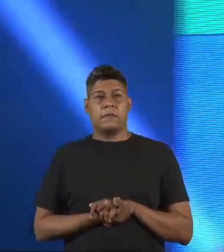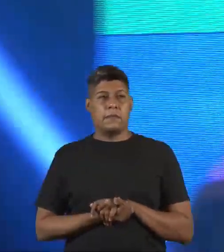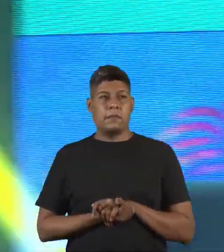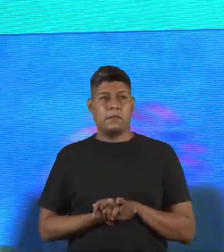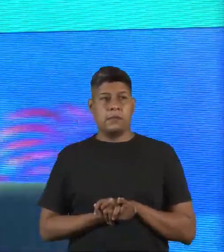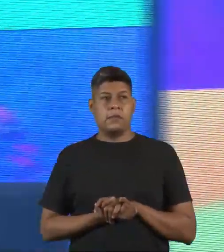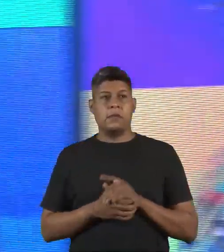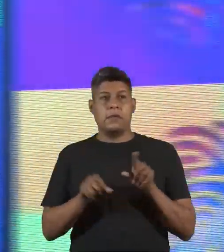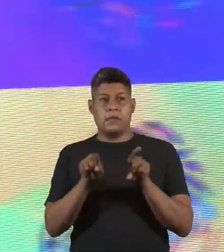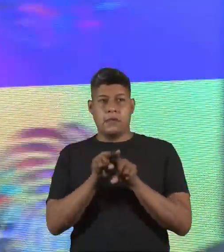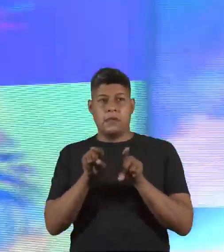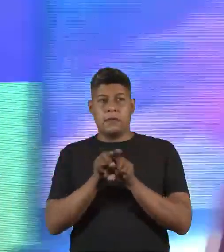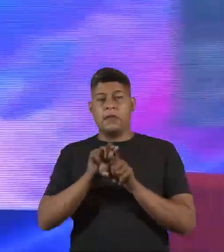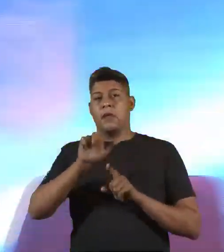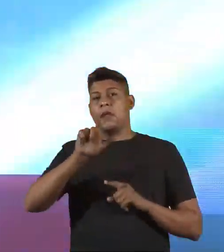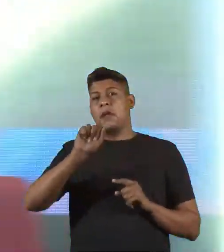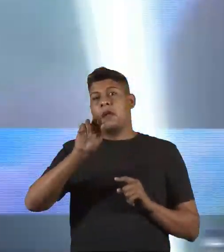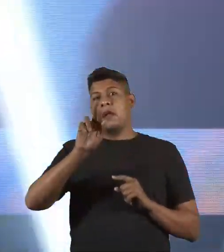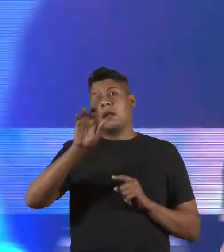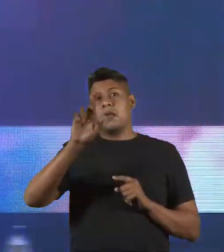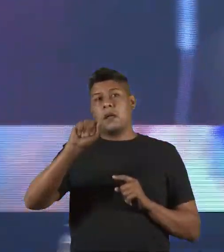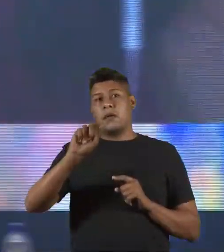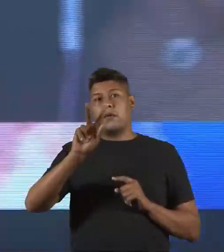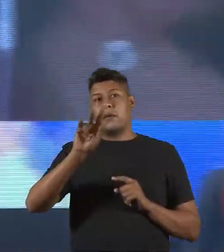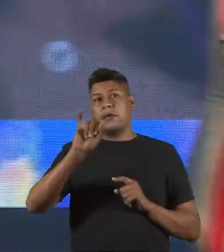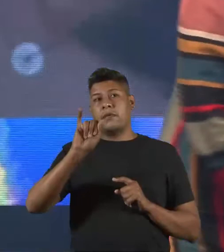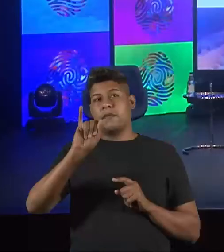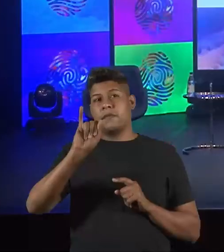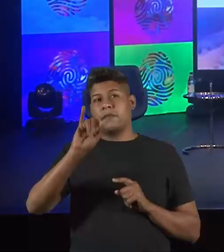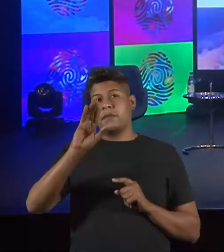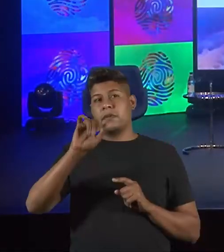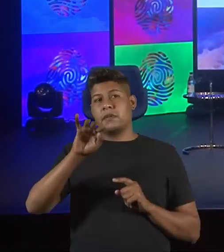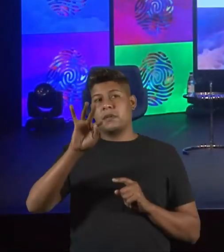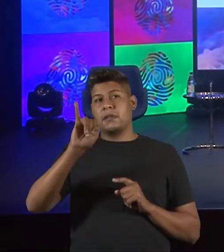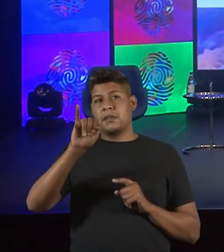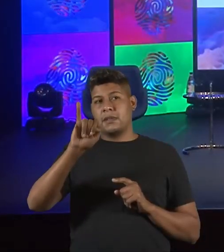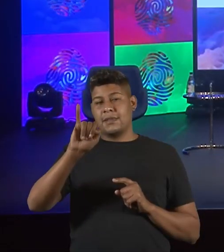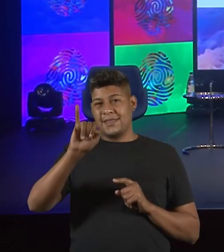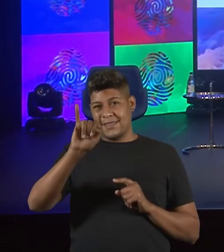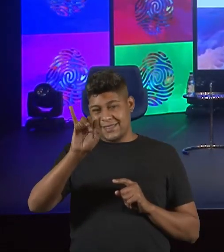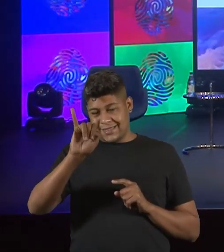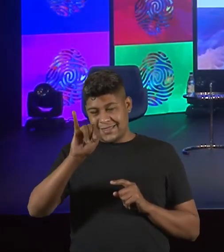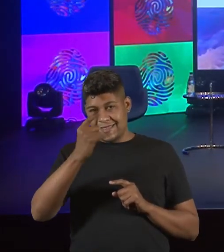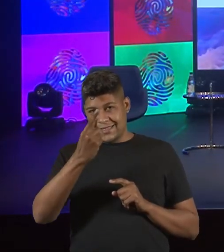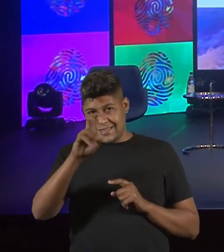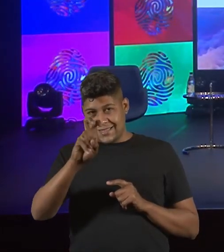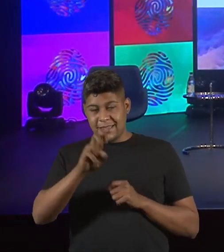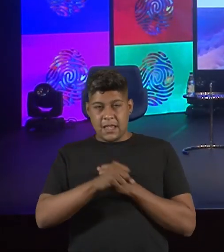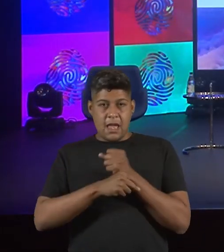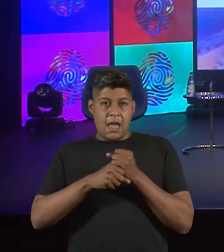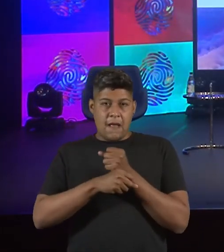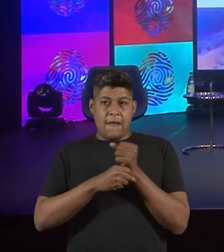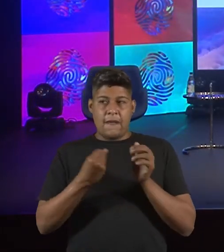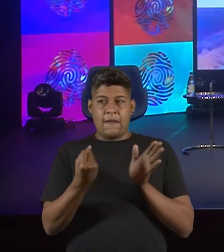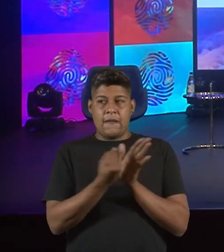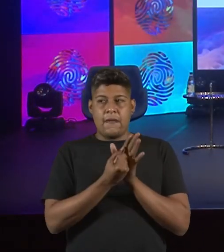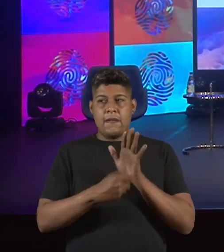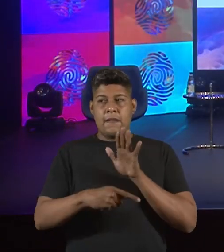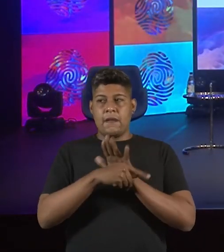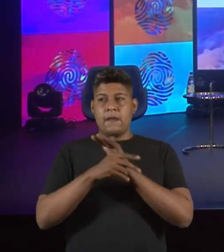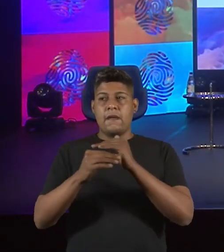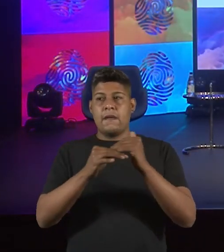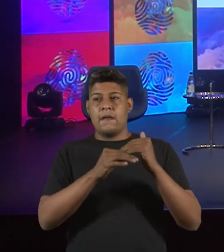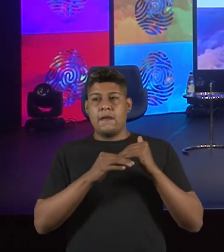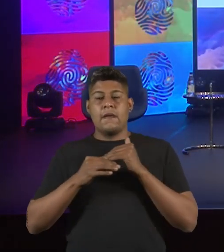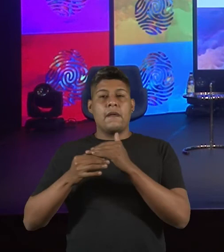Temos também a Laura Vicentinho, com mais de 15 anos de experiência em gestão de marcas, líder do Pilar de Equidade